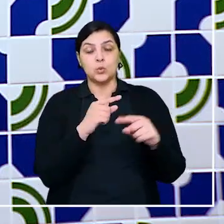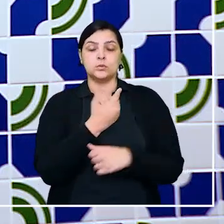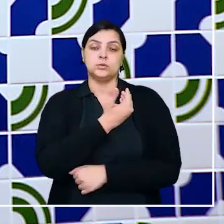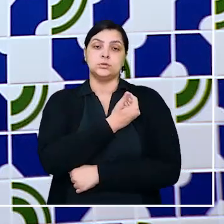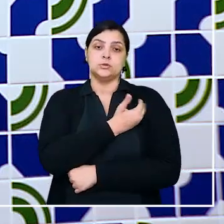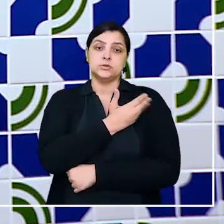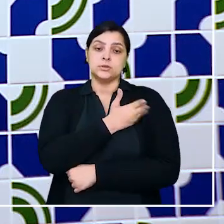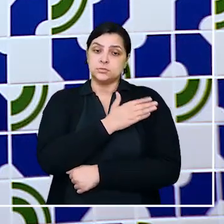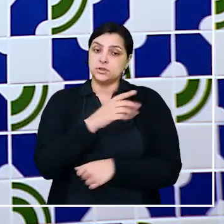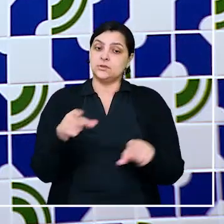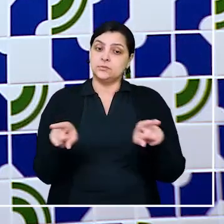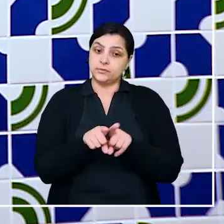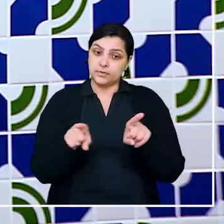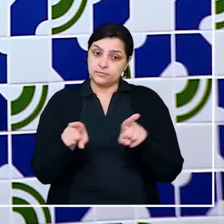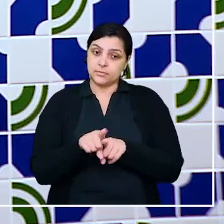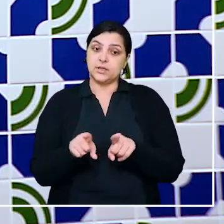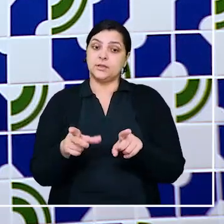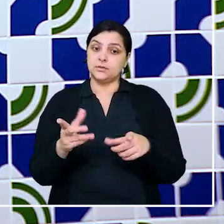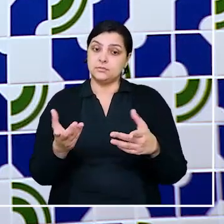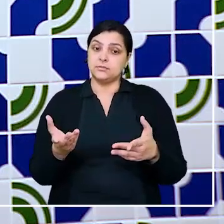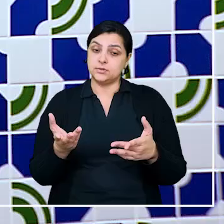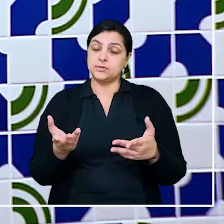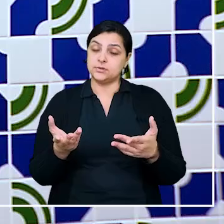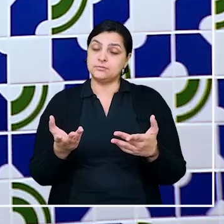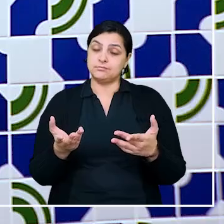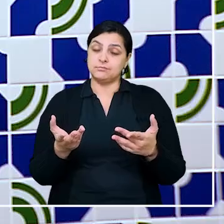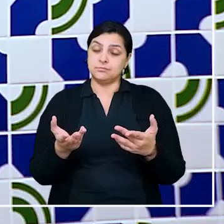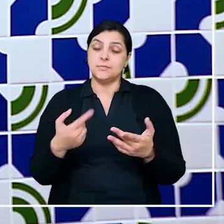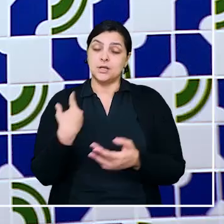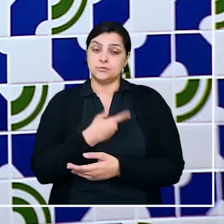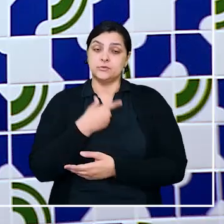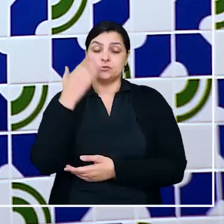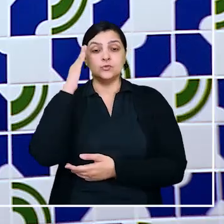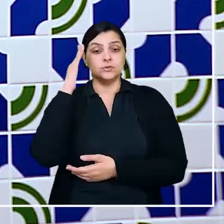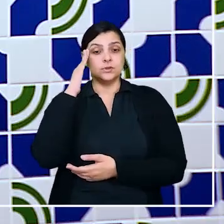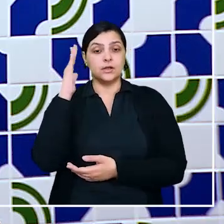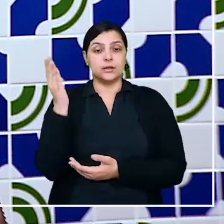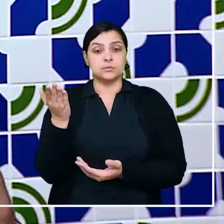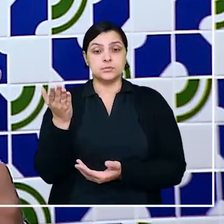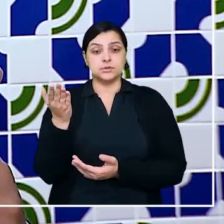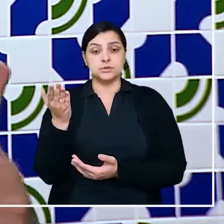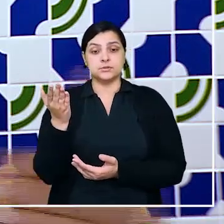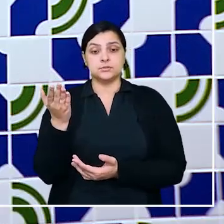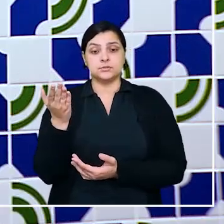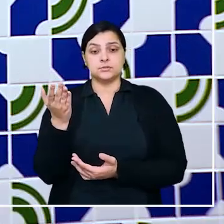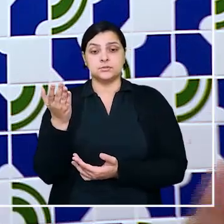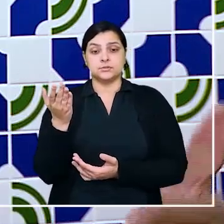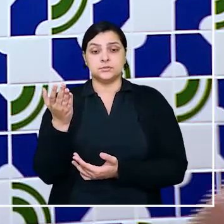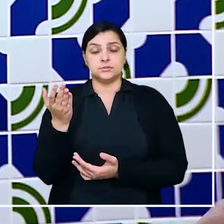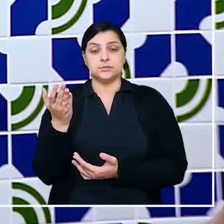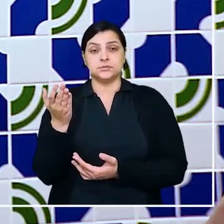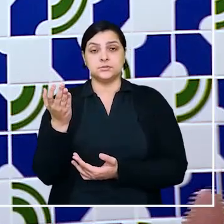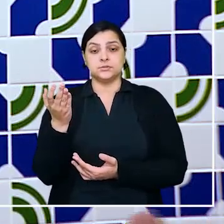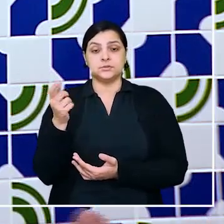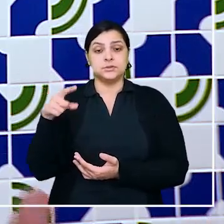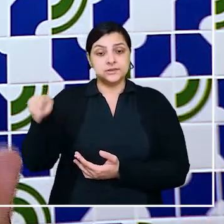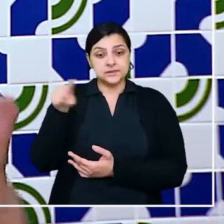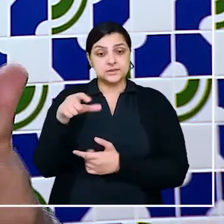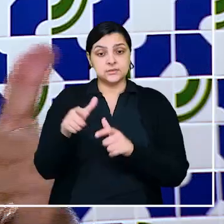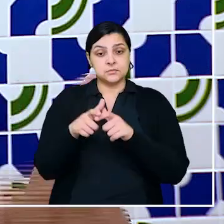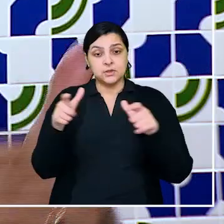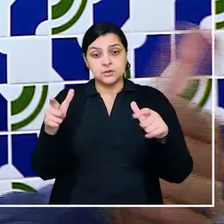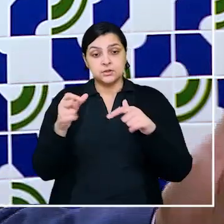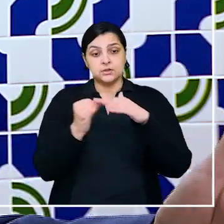discriminação que, sem dúvida, leva à informalidade